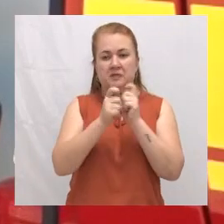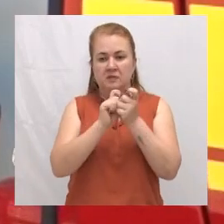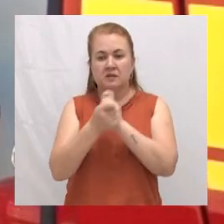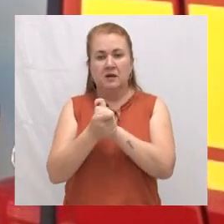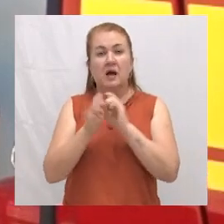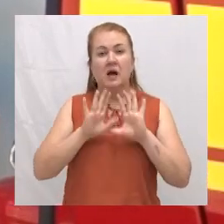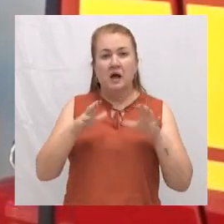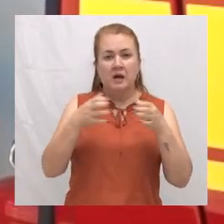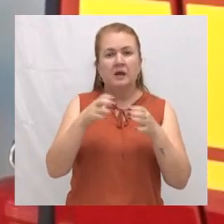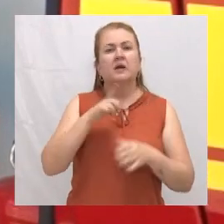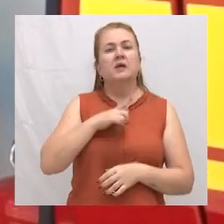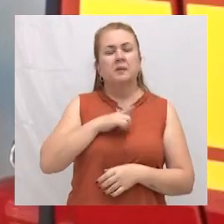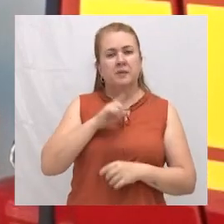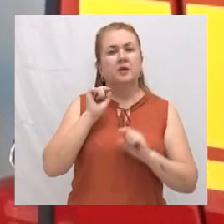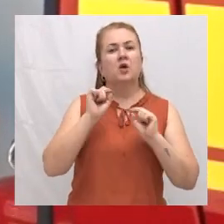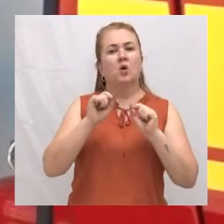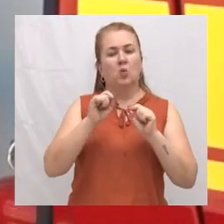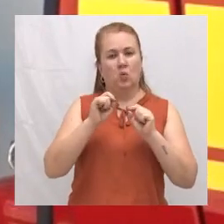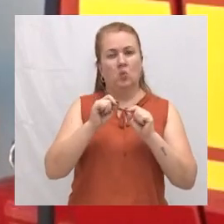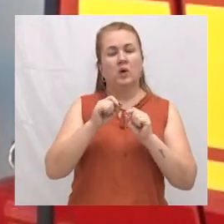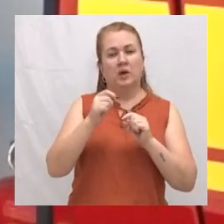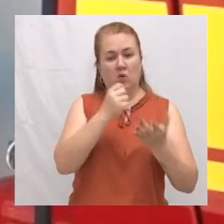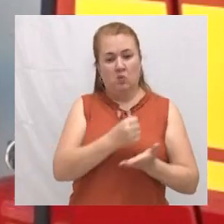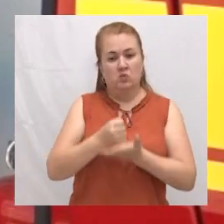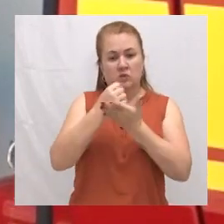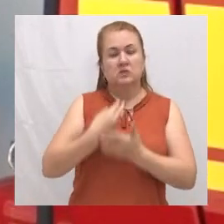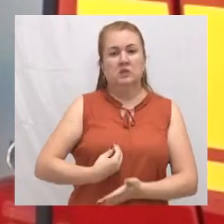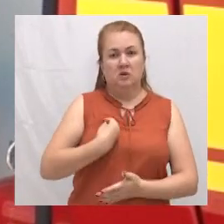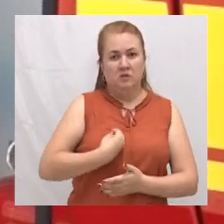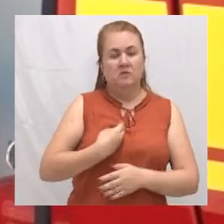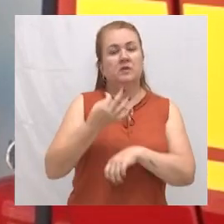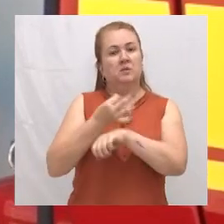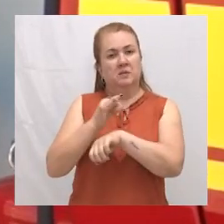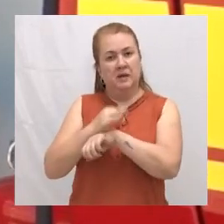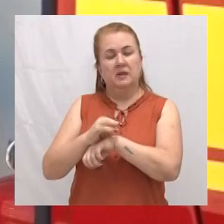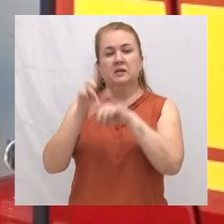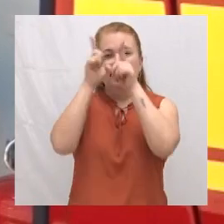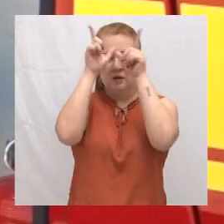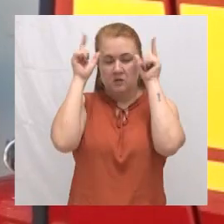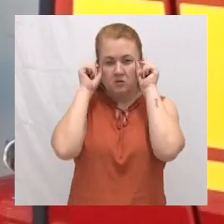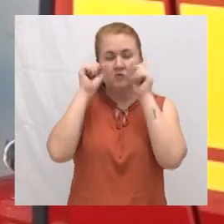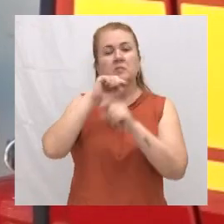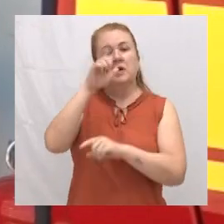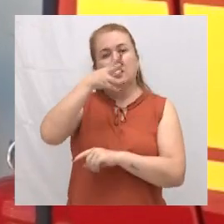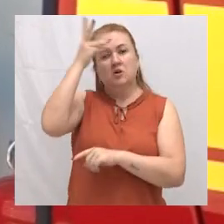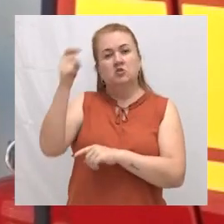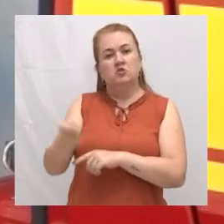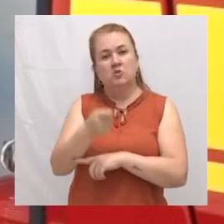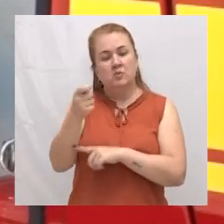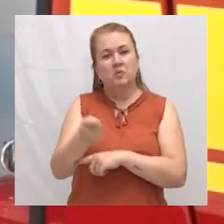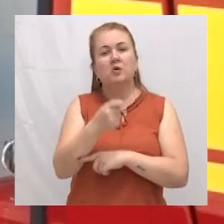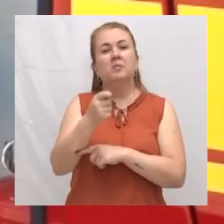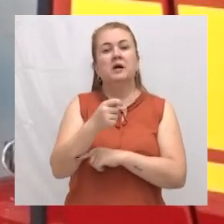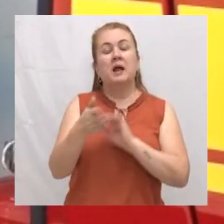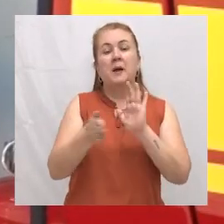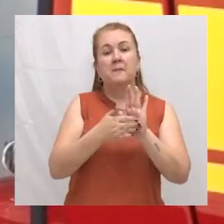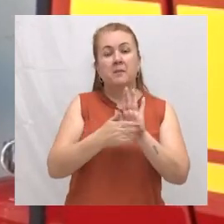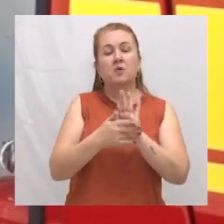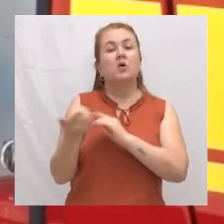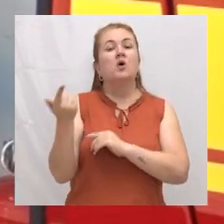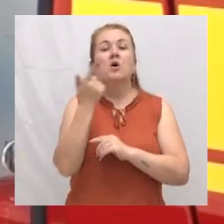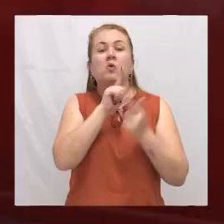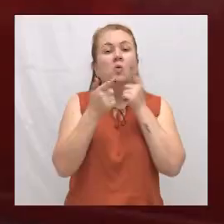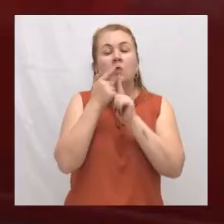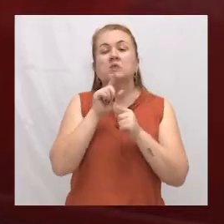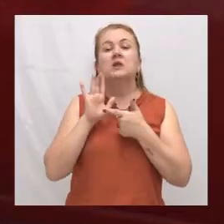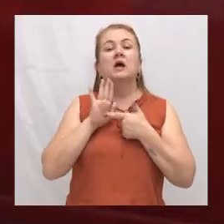formada por um socorrista, uma técnica de enfermagem e um bombeiro. A proposta ajudou a descentralizar a prestação de